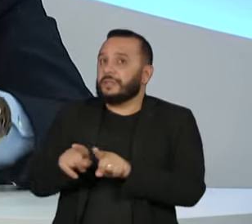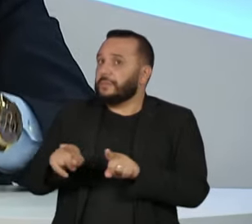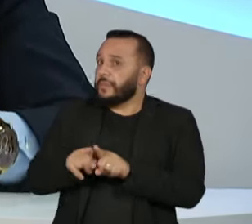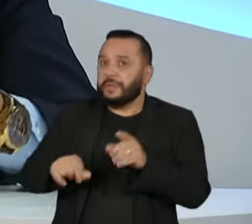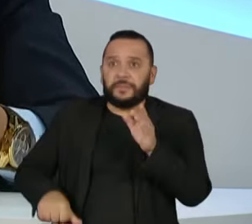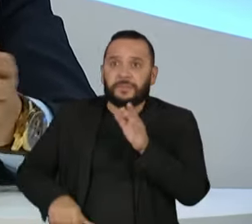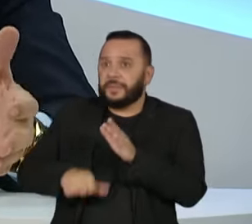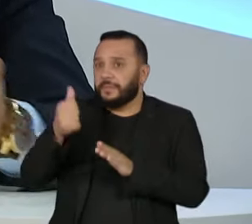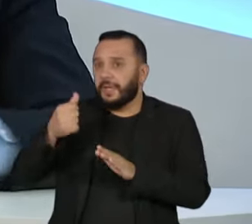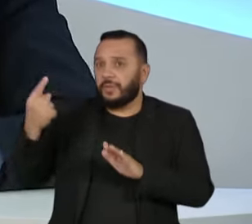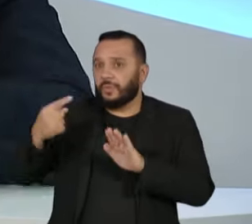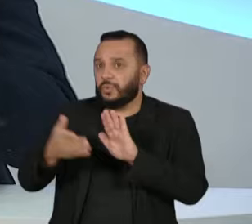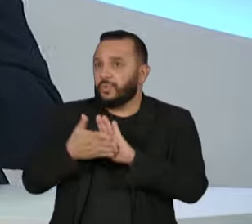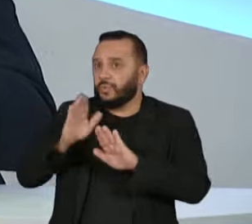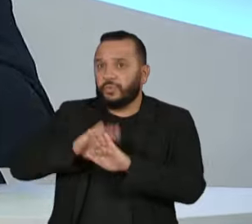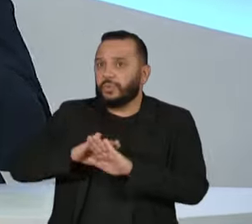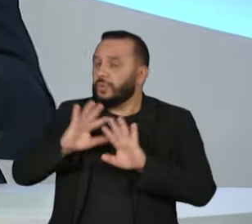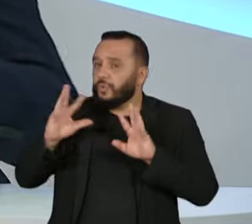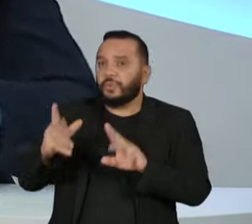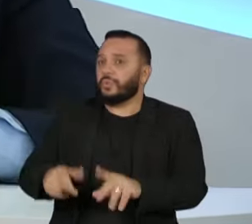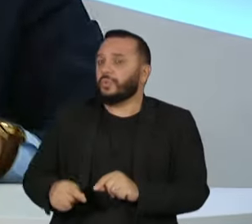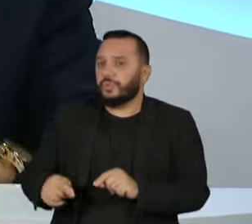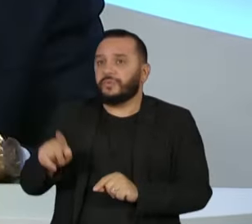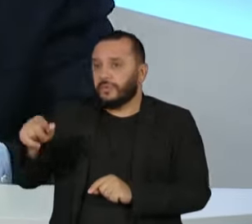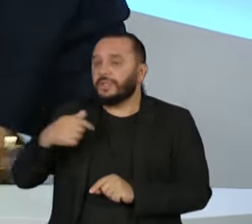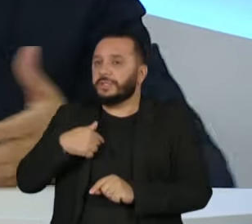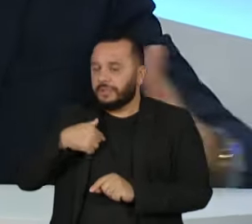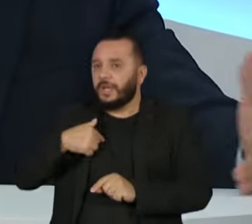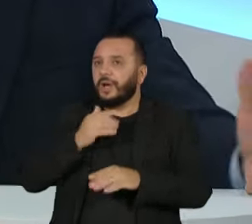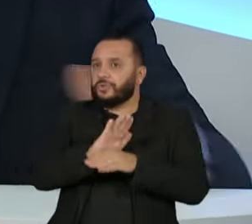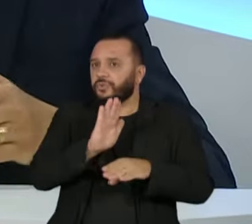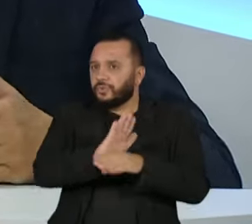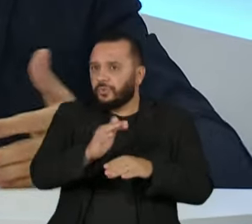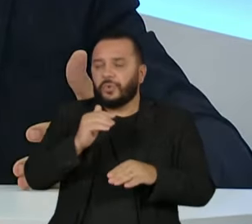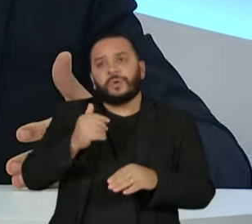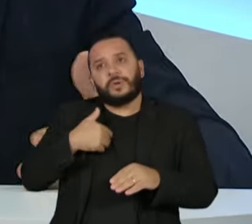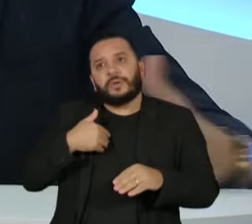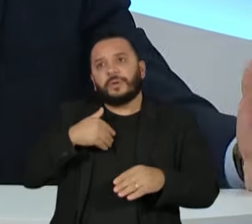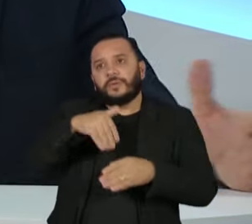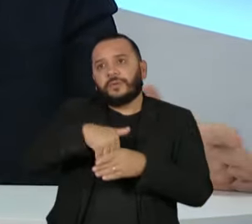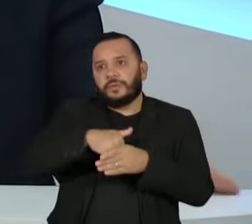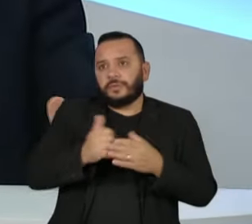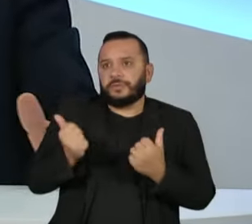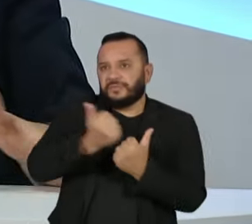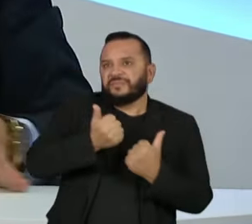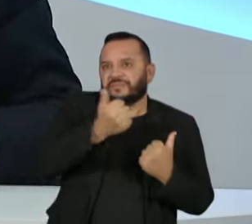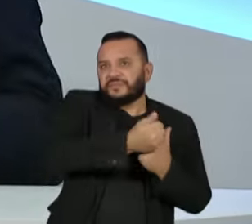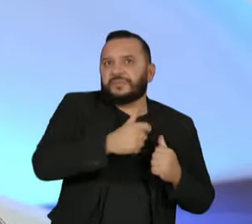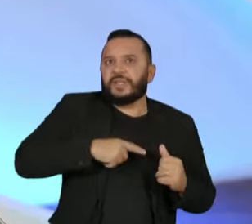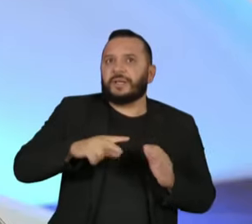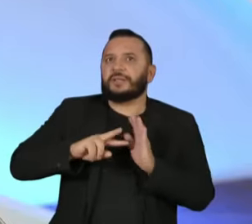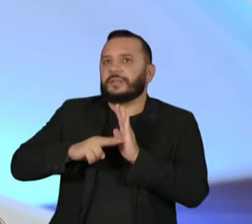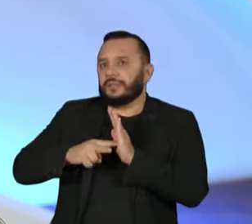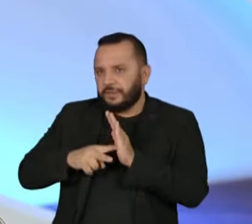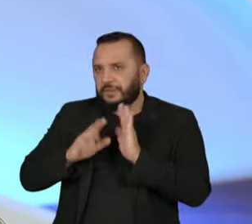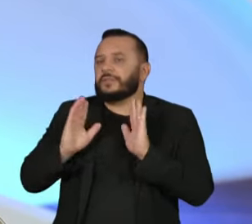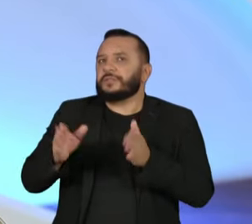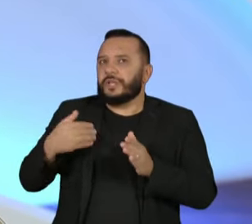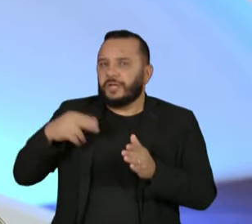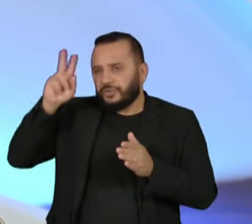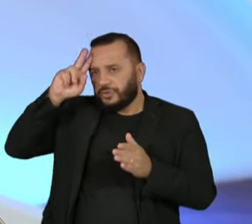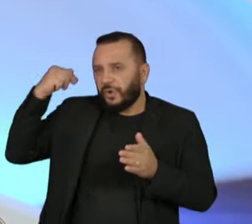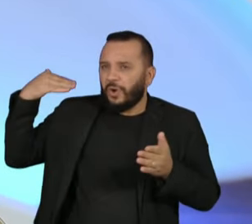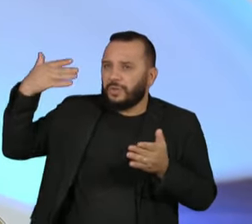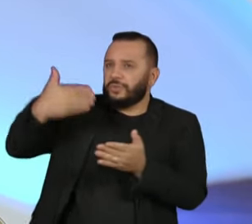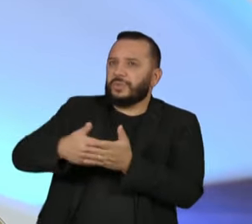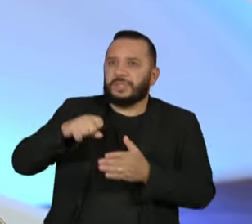turno em todas as suas candidatas, elegeu seus sucessores, tem uma história aí de que vem desde o movimento sindical, vereador, deputado estadual, federal, já